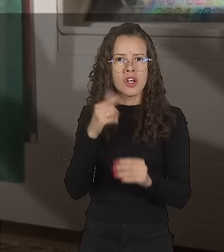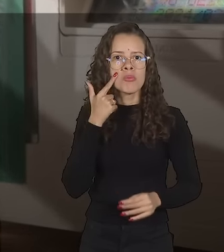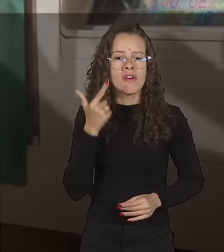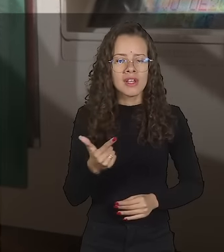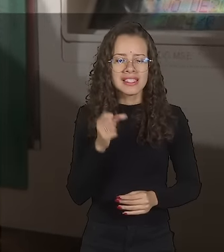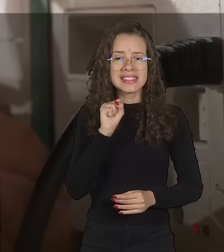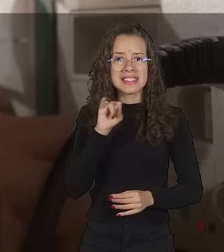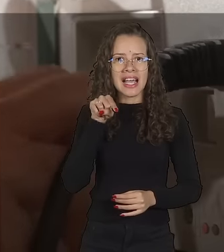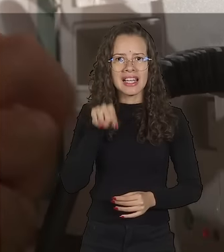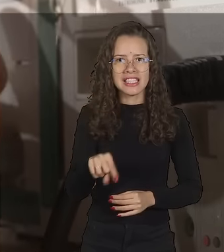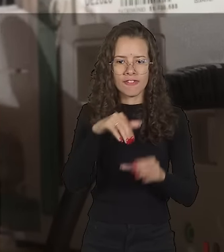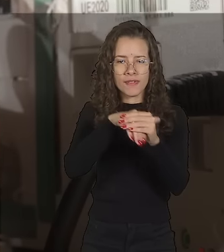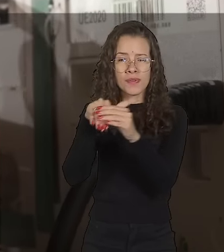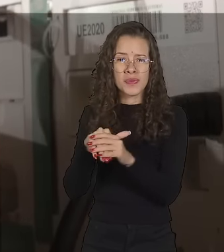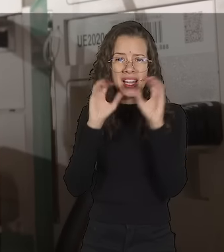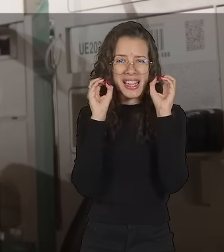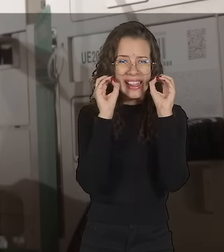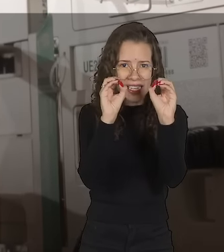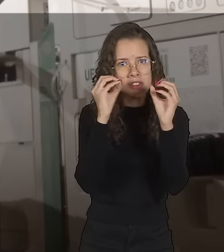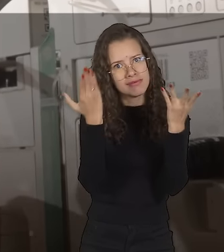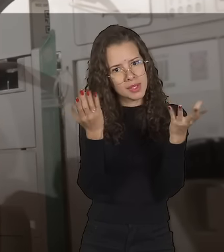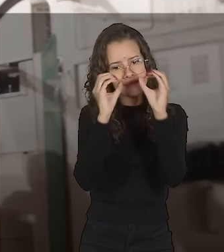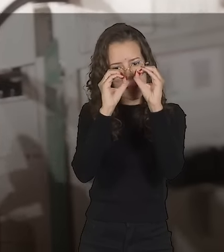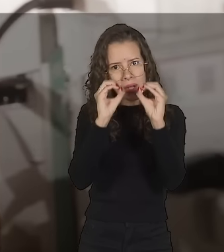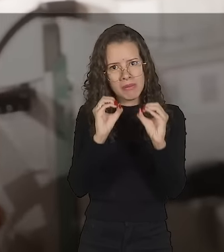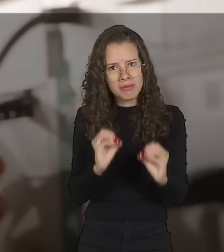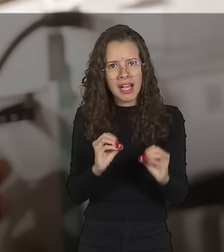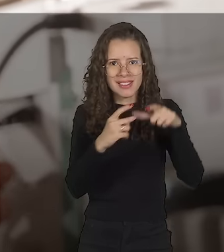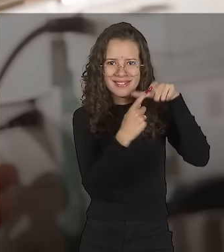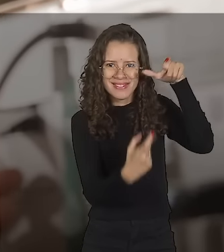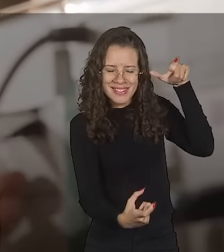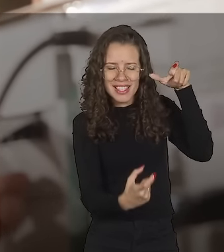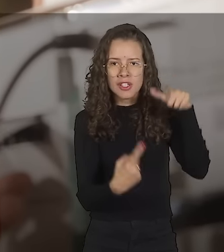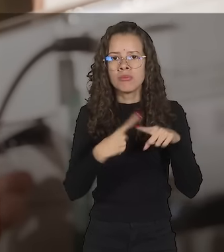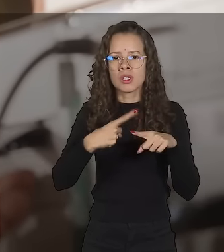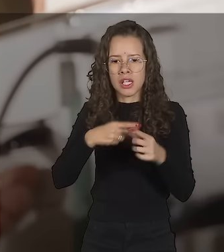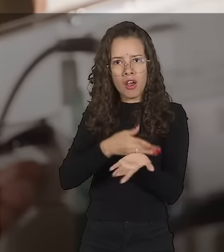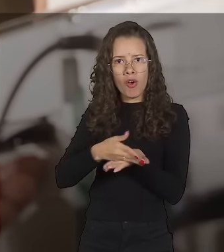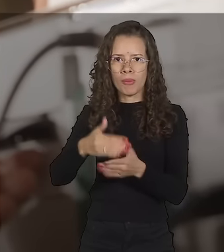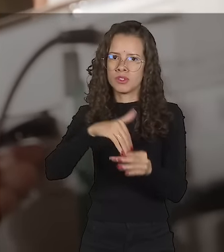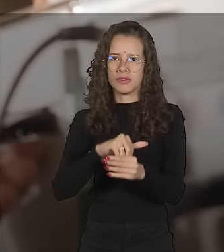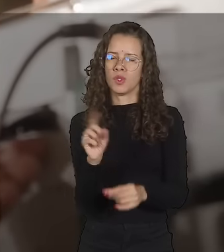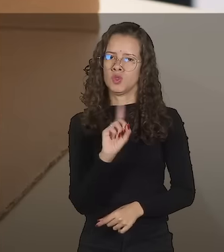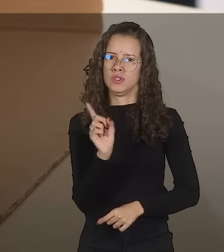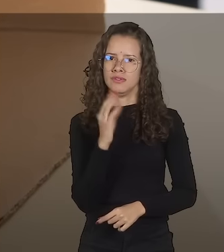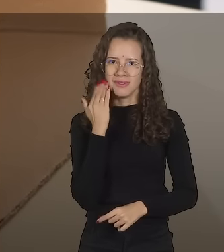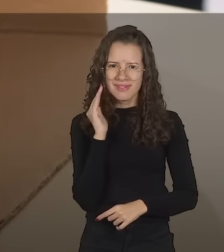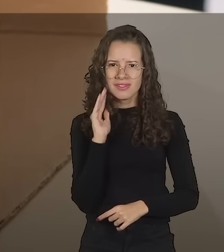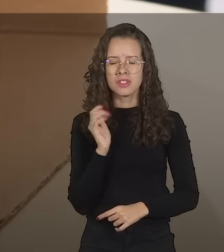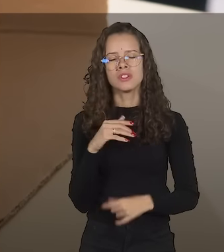votação, comprovando que não houve ainda nenhum voto naquela urna. Ou seja, a votação ainda não começou na sessão.